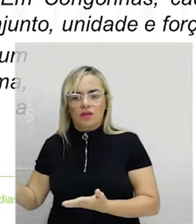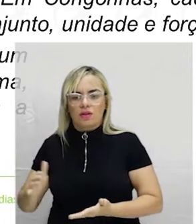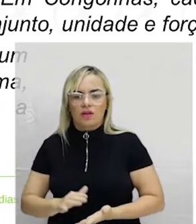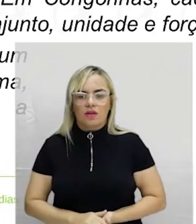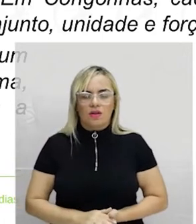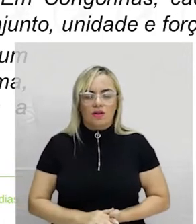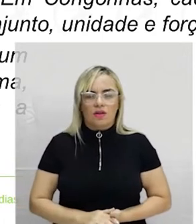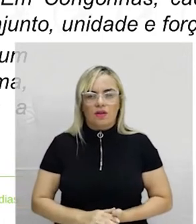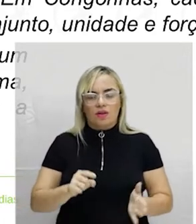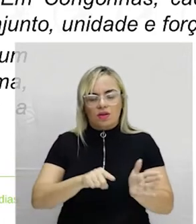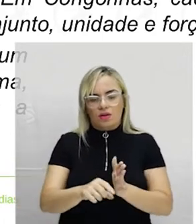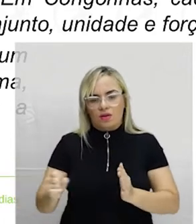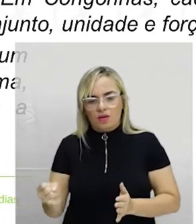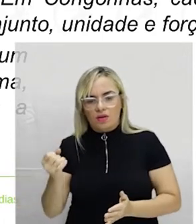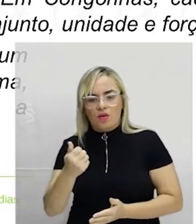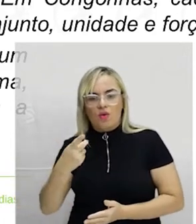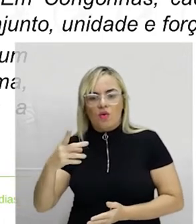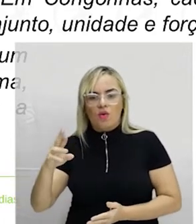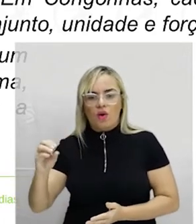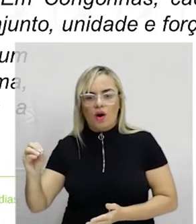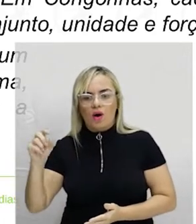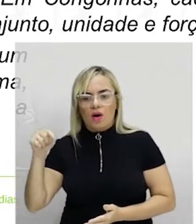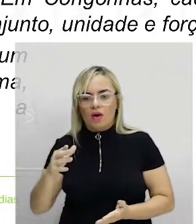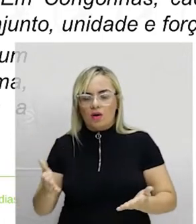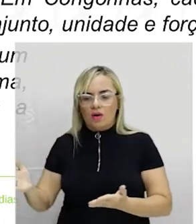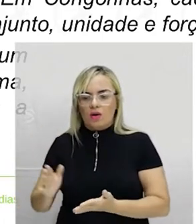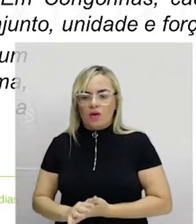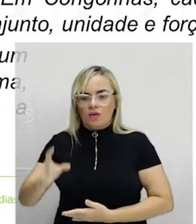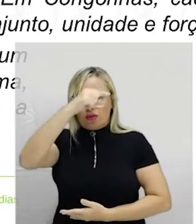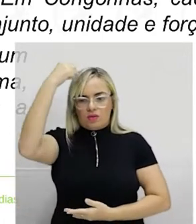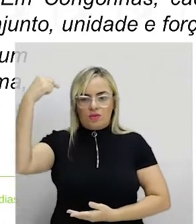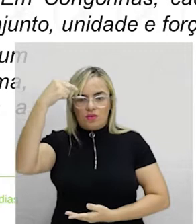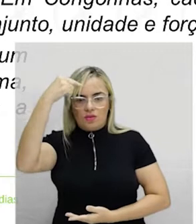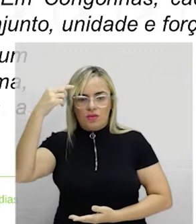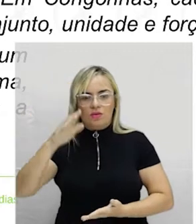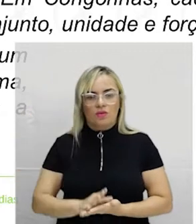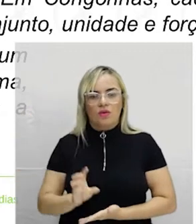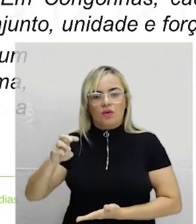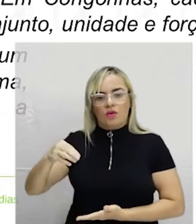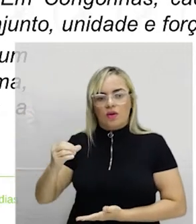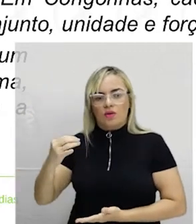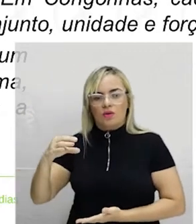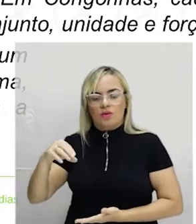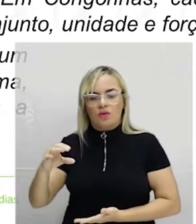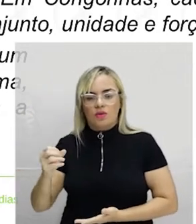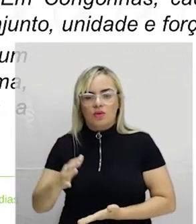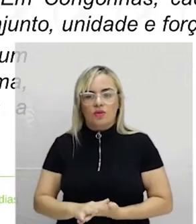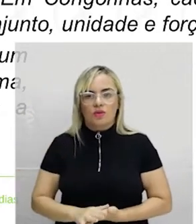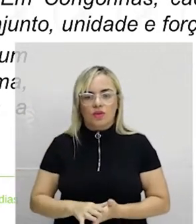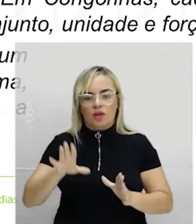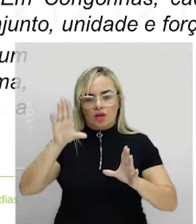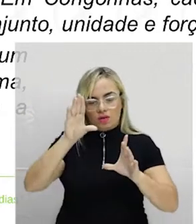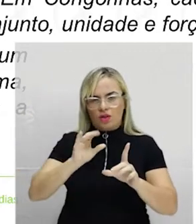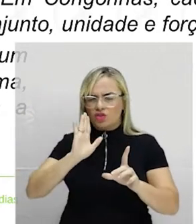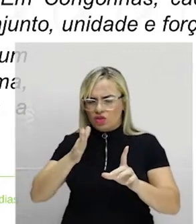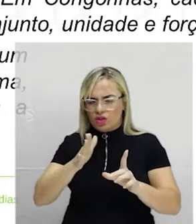é estar importante. Do santuário de Bom Jesus do Matosinho, vou já mostrar fotos, em Congonhas do Campo, notabiliza-se pelo vigor e volume,